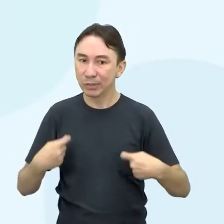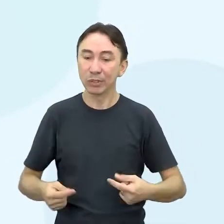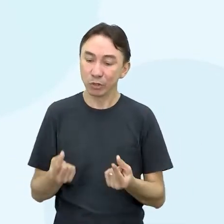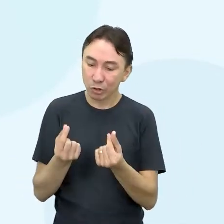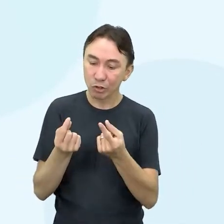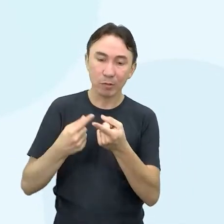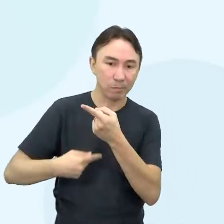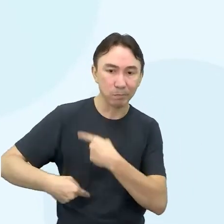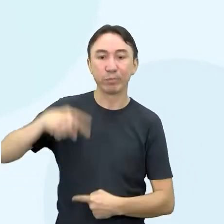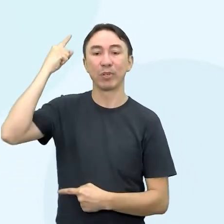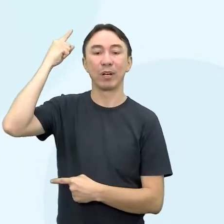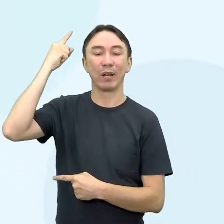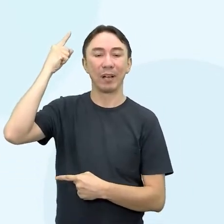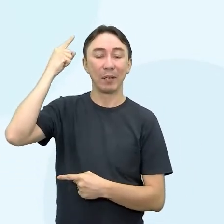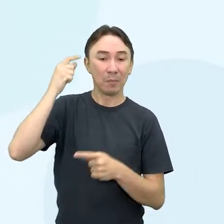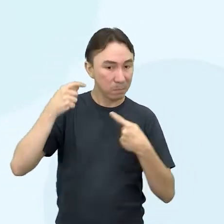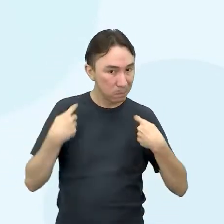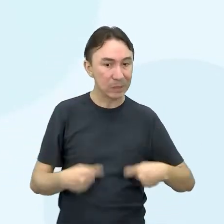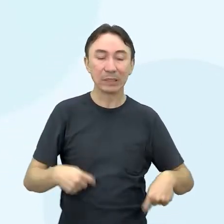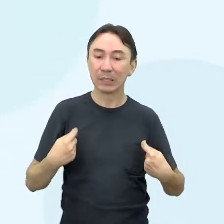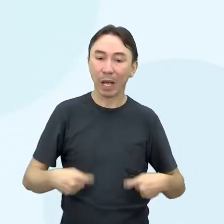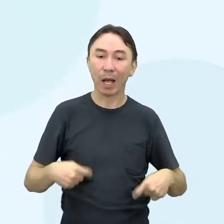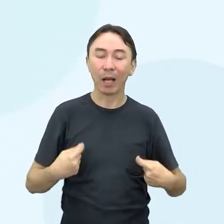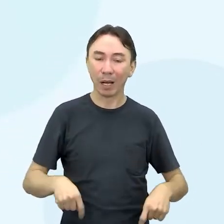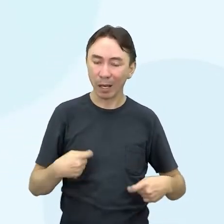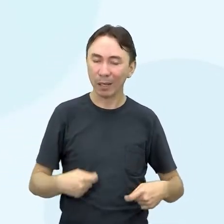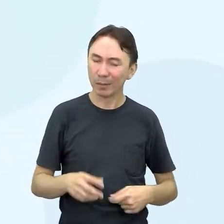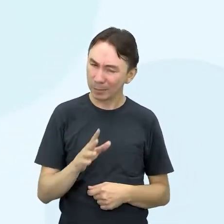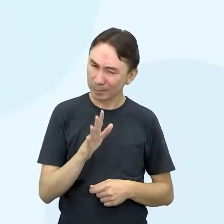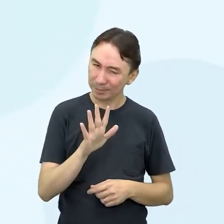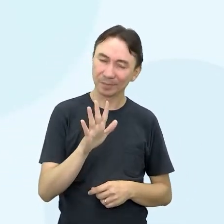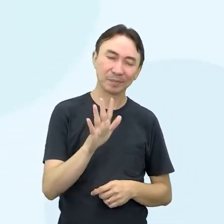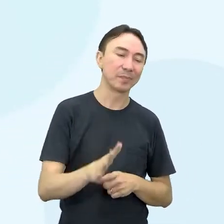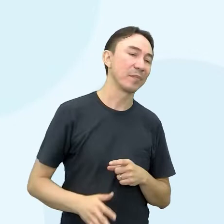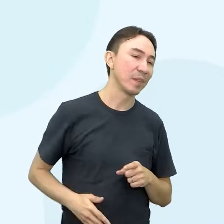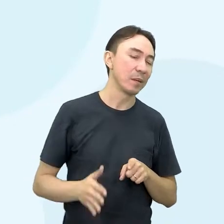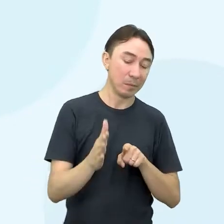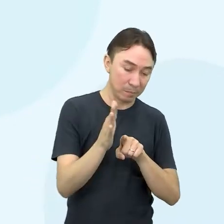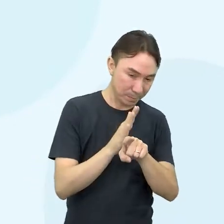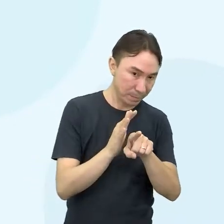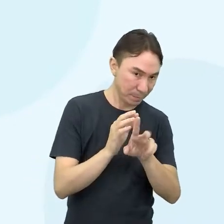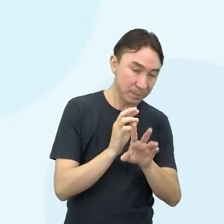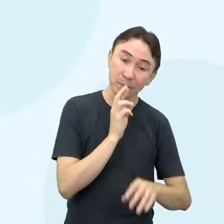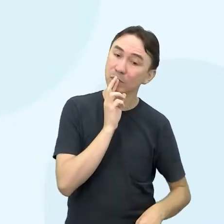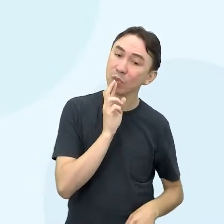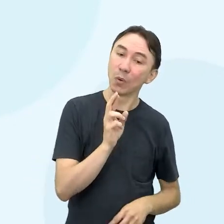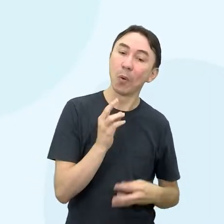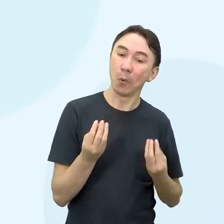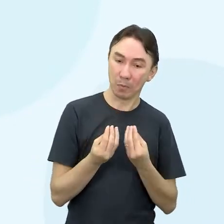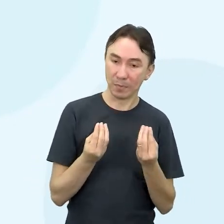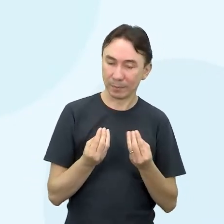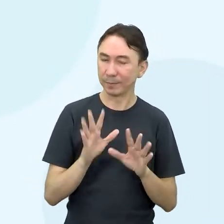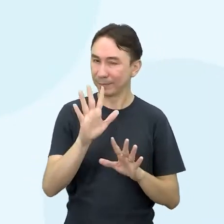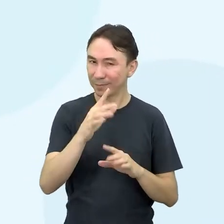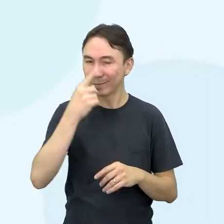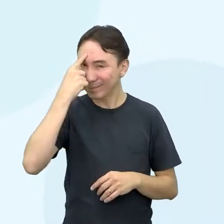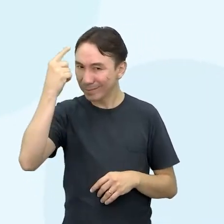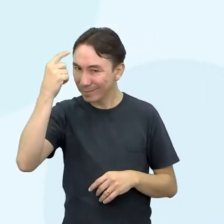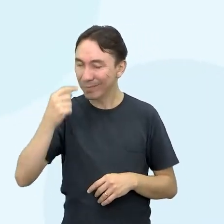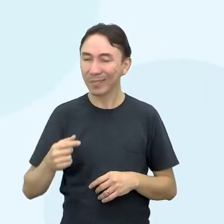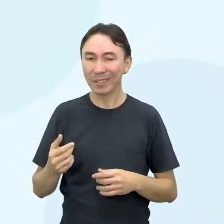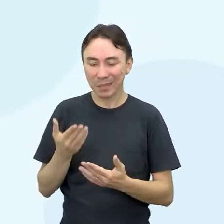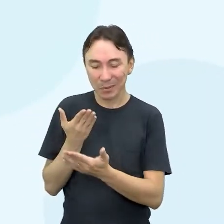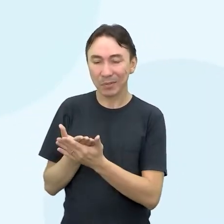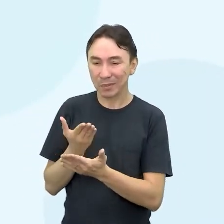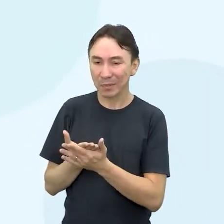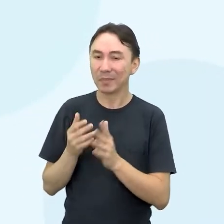gerar lucro. Bom, para a gente responder essa pergunta, vamos retomar alguns pontos que a gente já viu durante as nossas aulas.